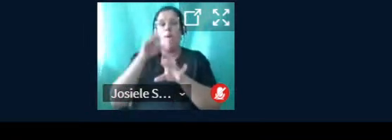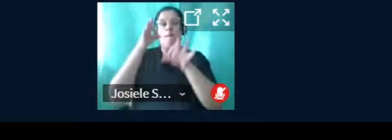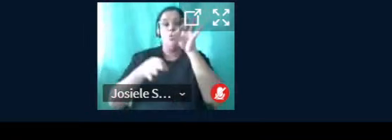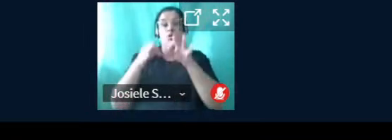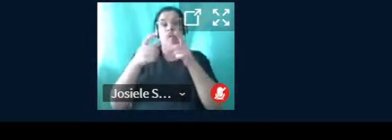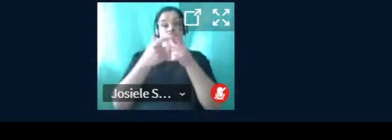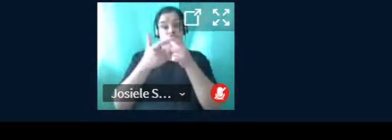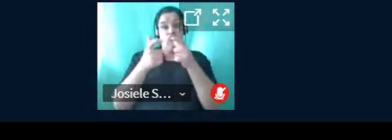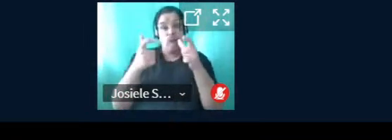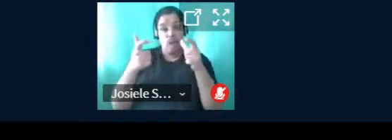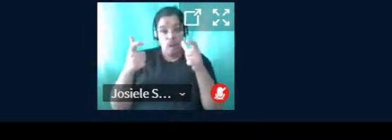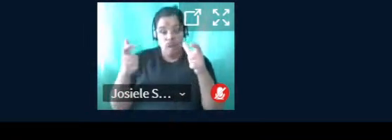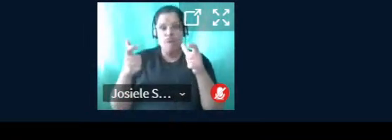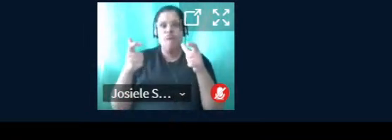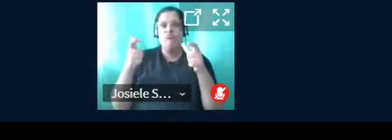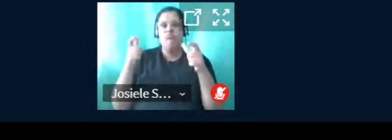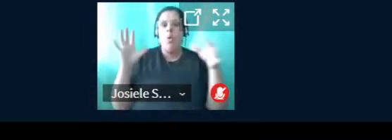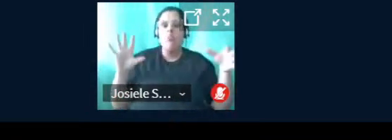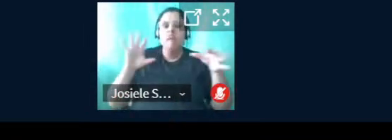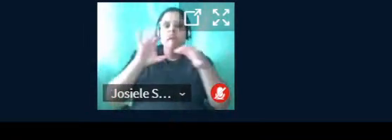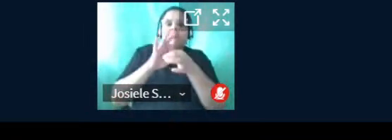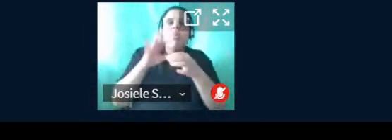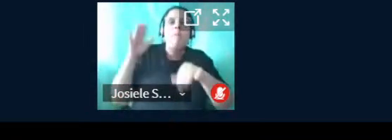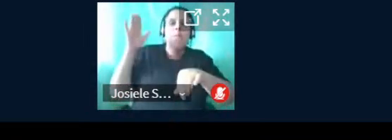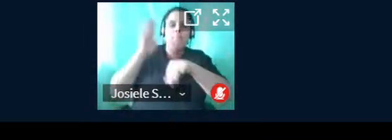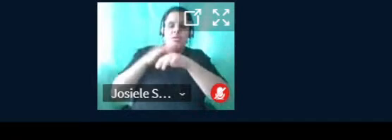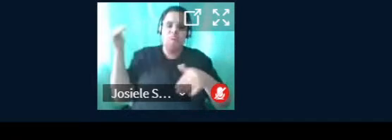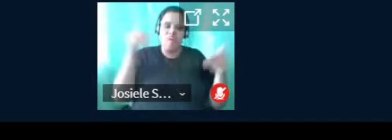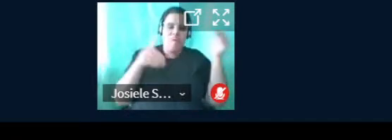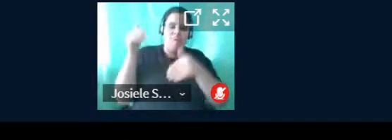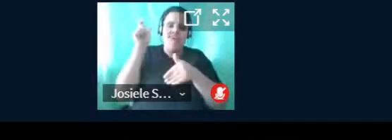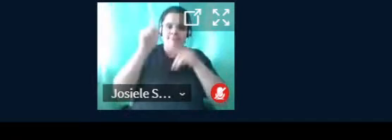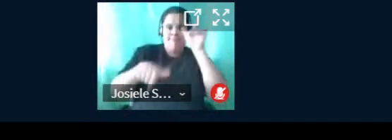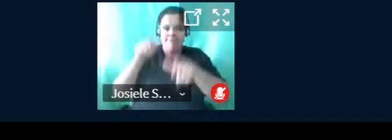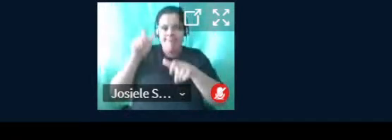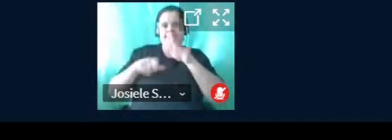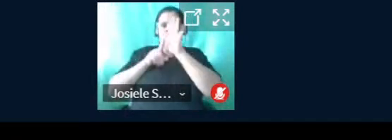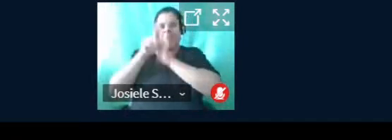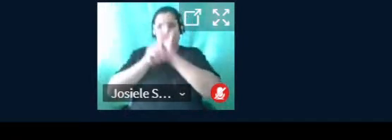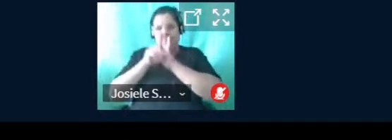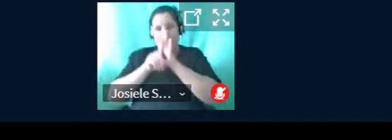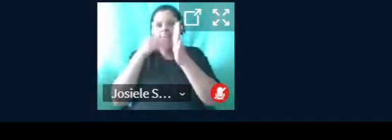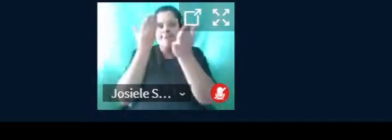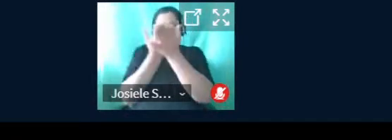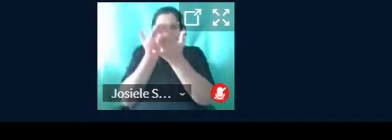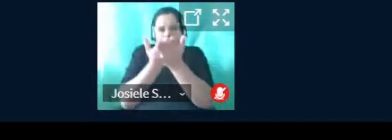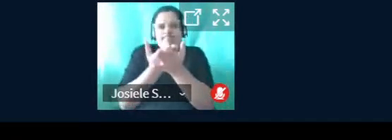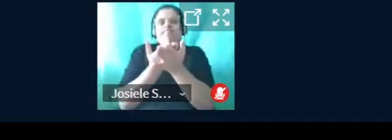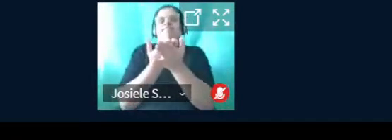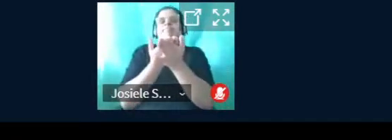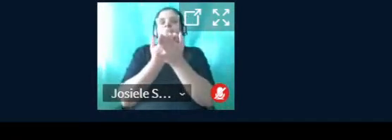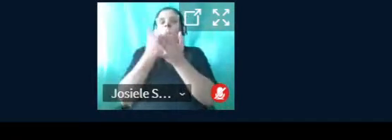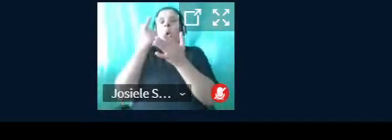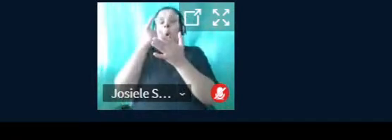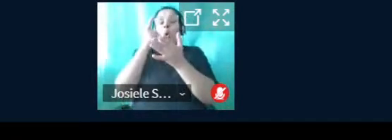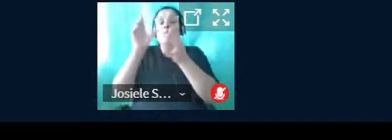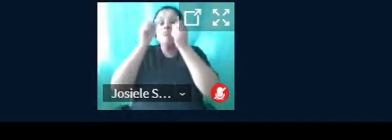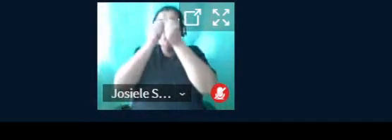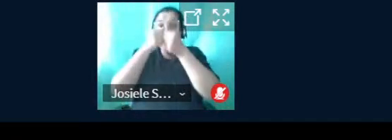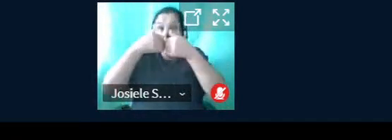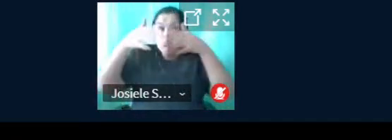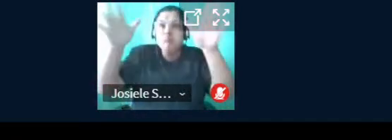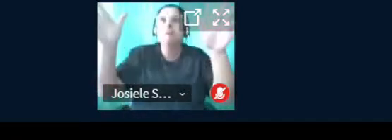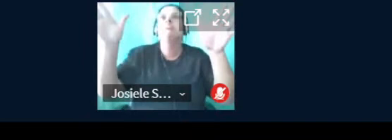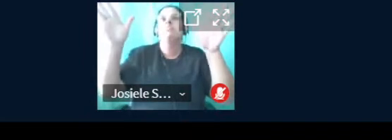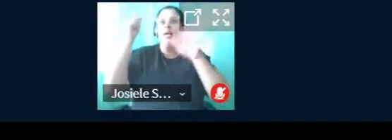crescendo e os integrantes do grupo estão se empenhando muito, fazendo pesquisas e estudos para conseguir difundir essa ideia a um público cada